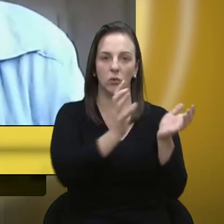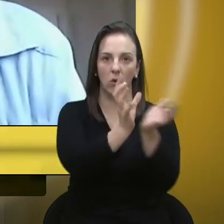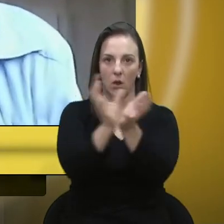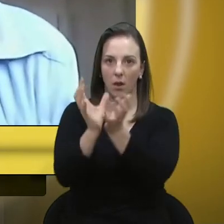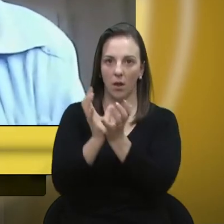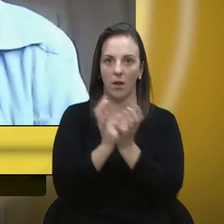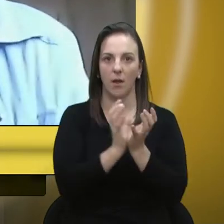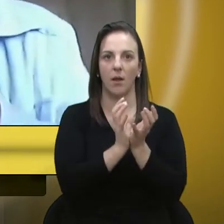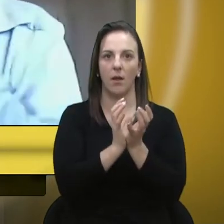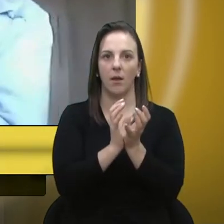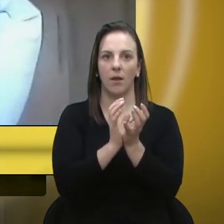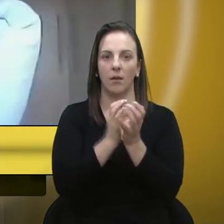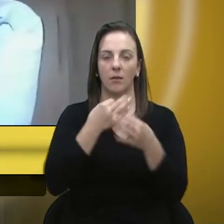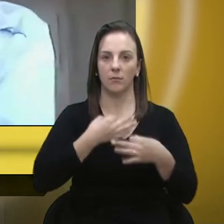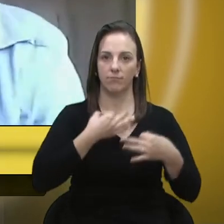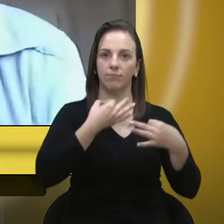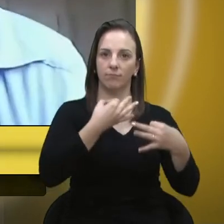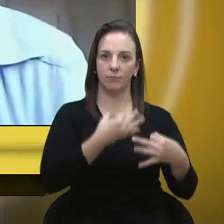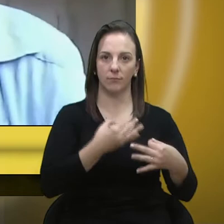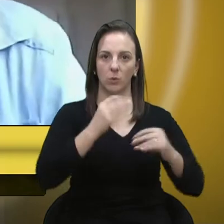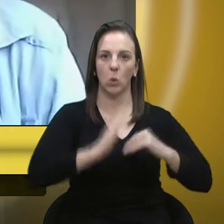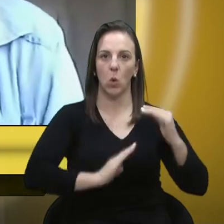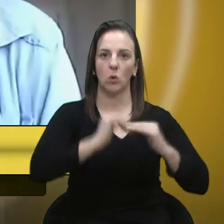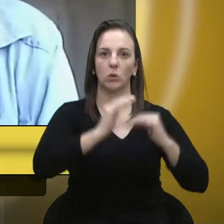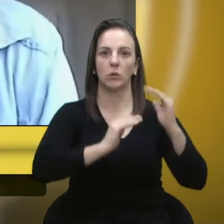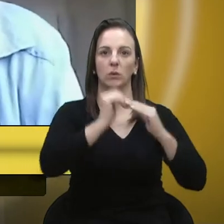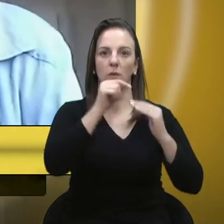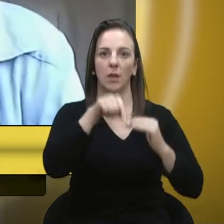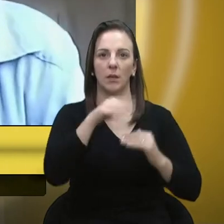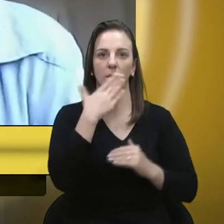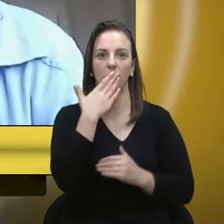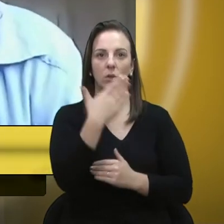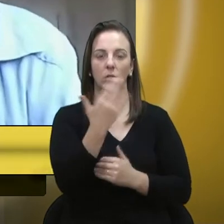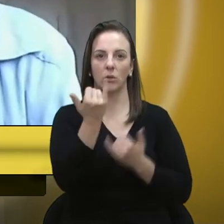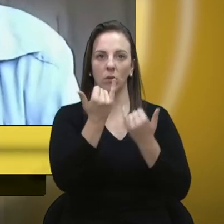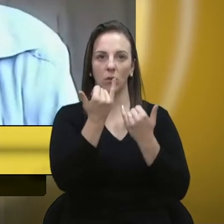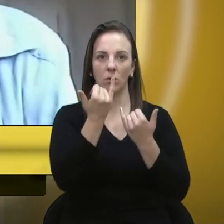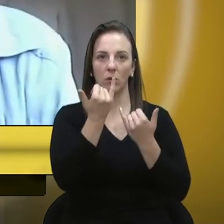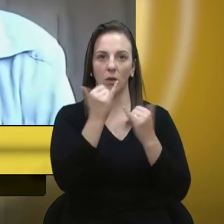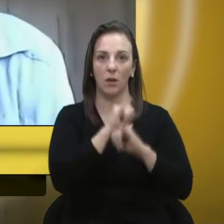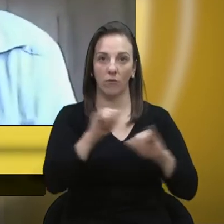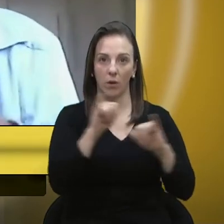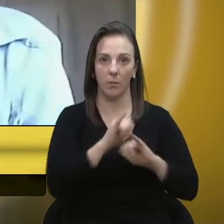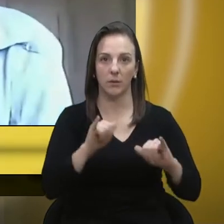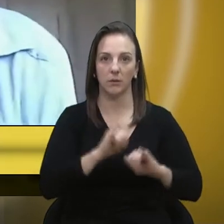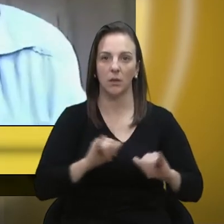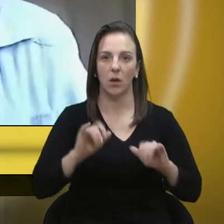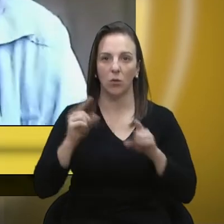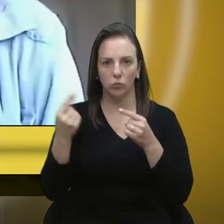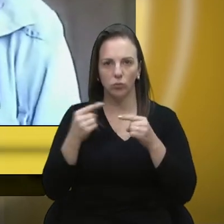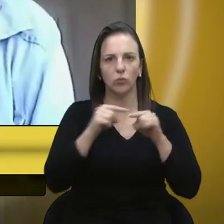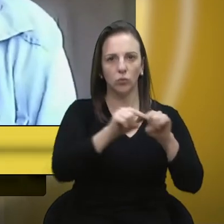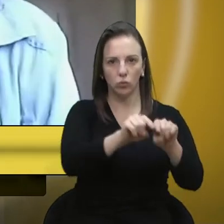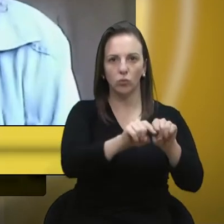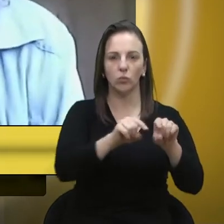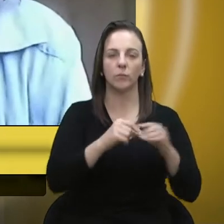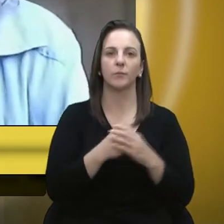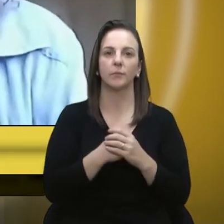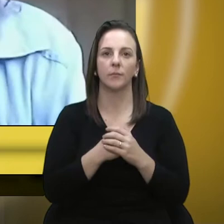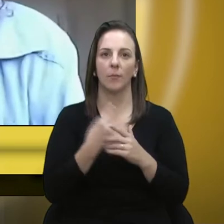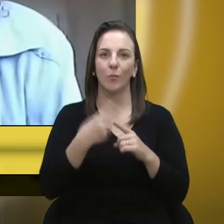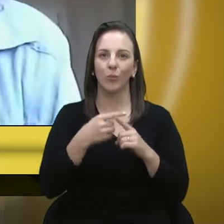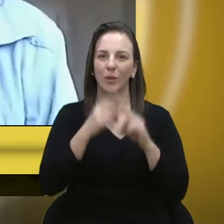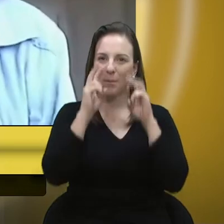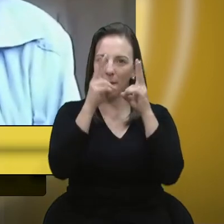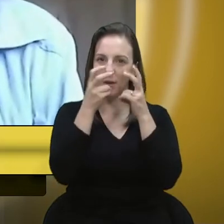que se propuseram a construir esse pedido de informação de forma conjunta, tendo em vista a necessidade que ele